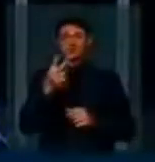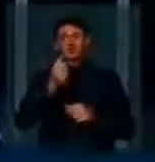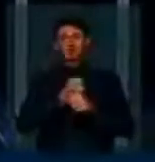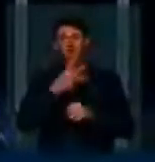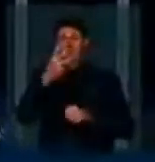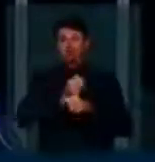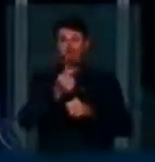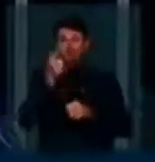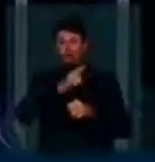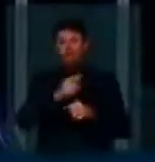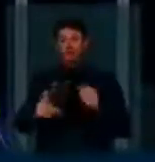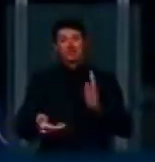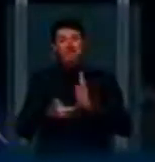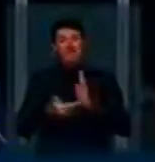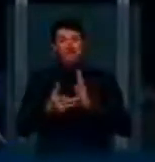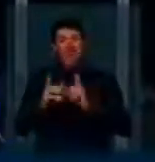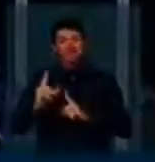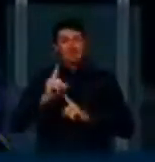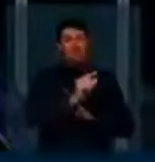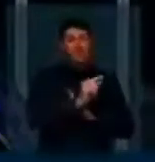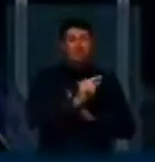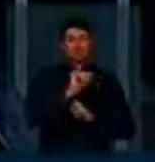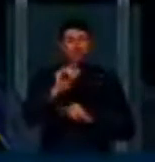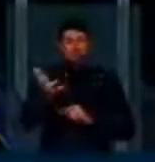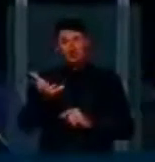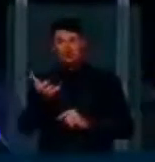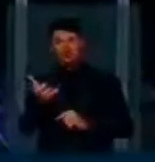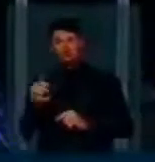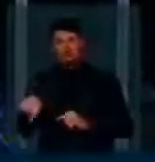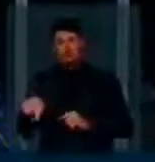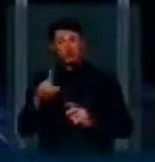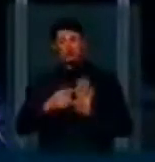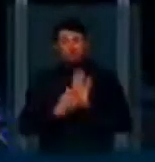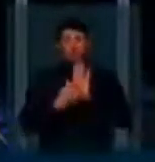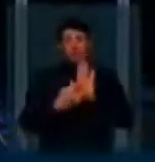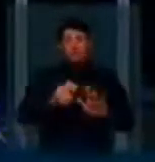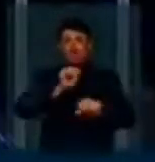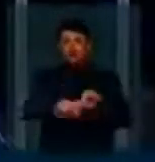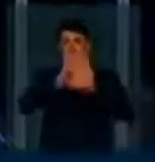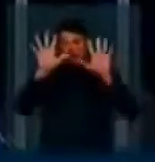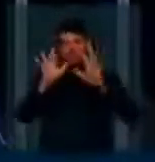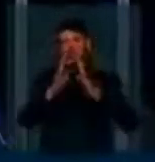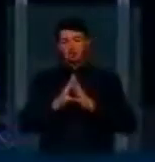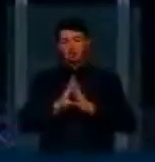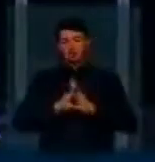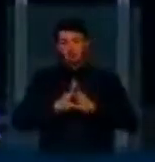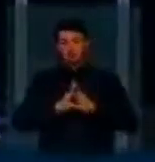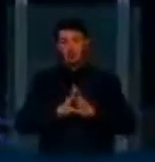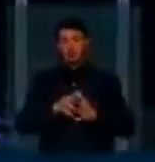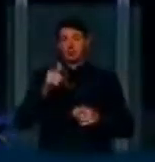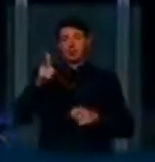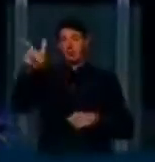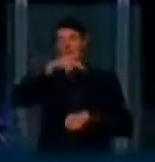ou três anos para sair da Câmara. Se o que se quer é mostrar claramente para outras